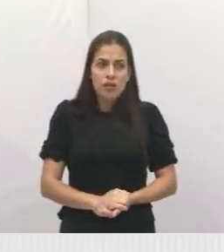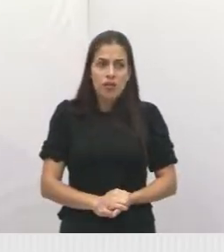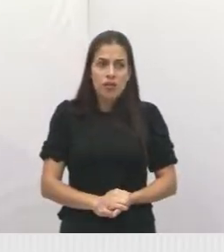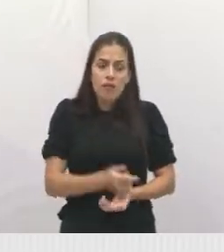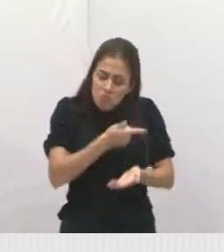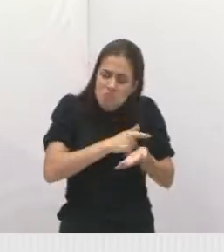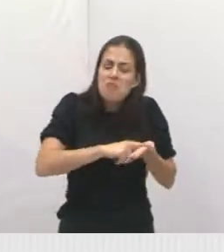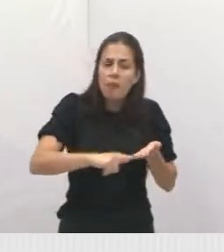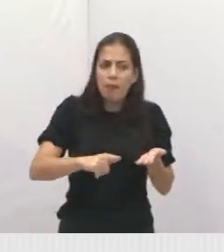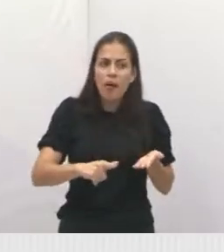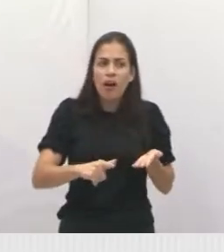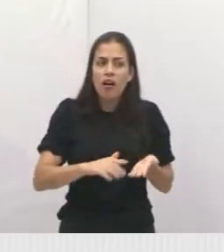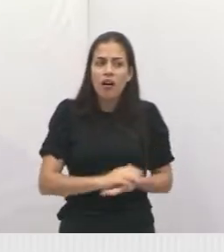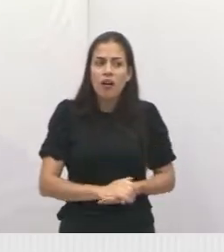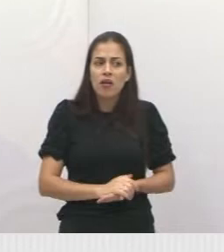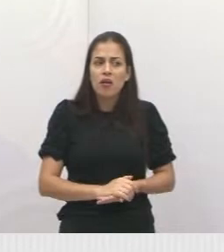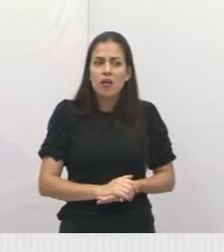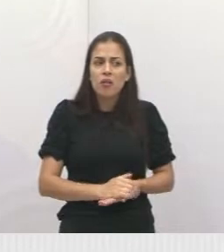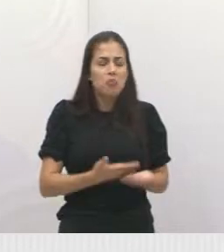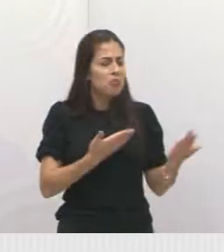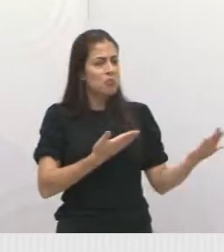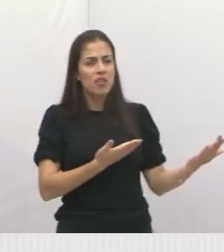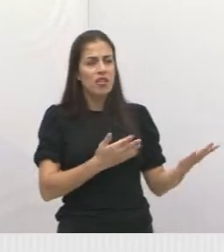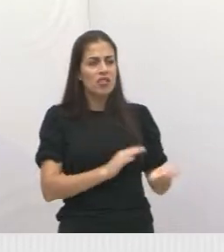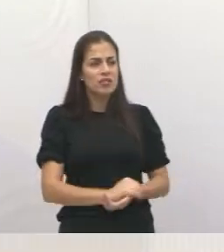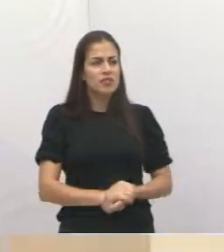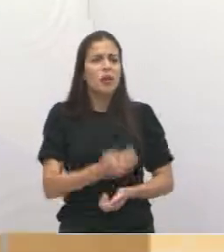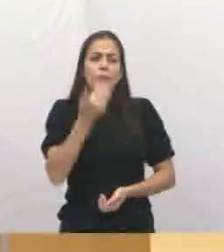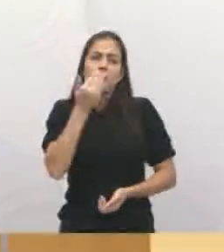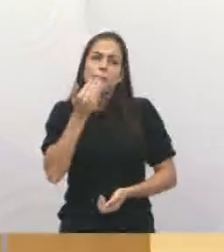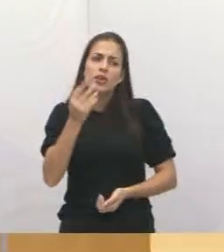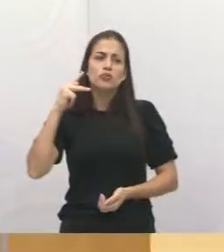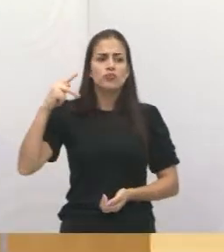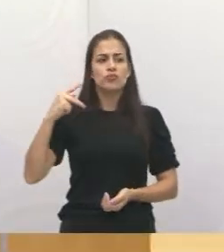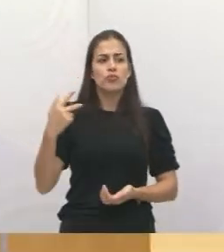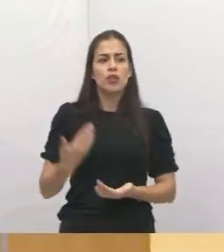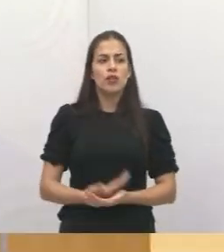limpar isso aqui. Assim não dá para deixar não. Fica aí o pedido desse vereador.